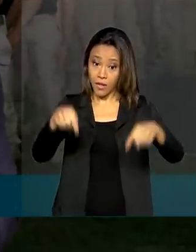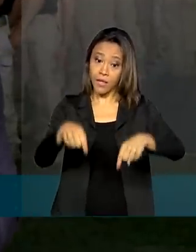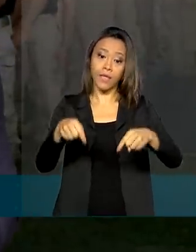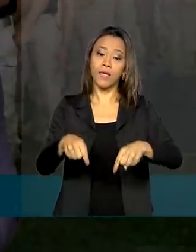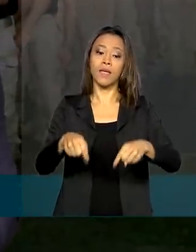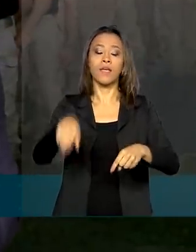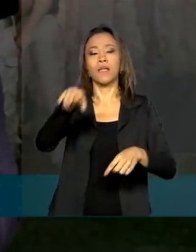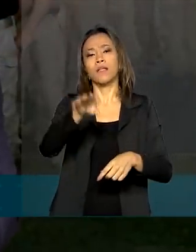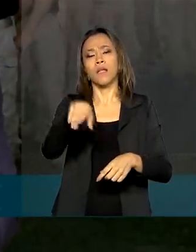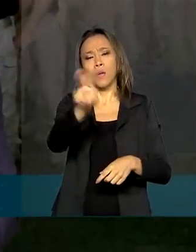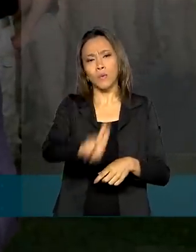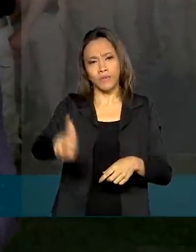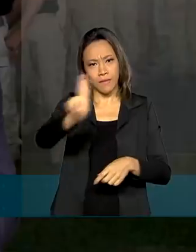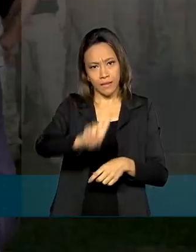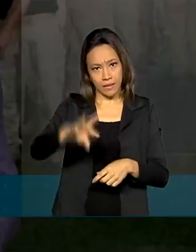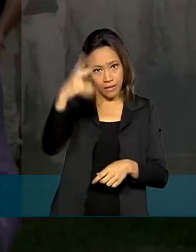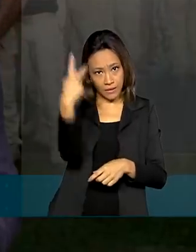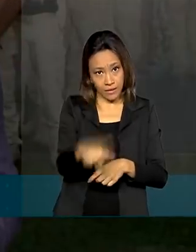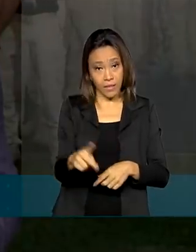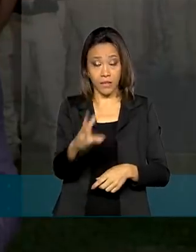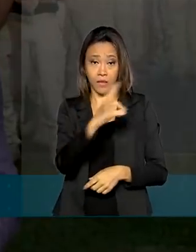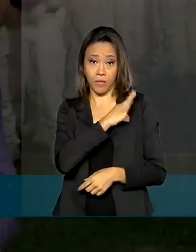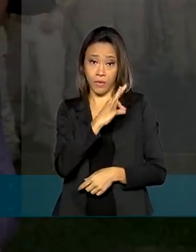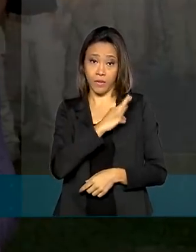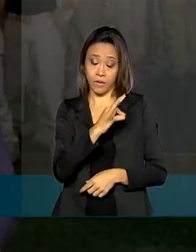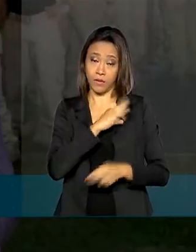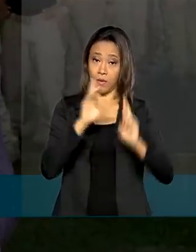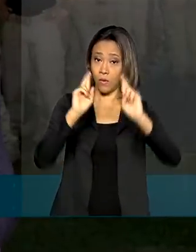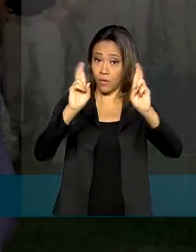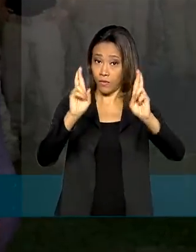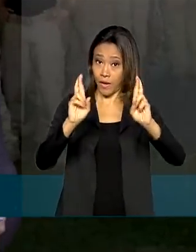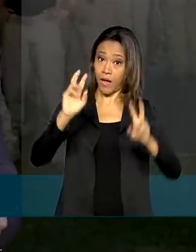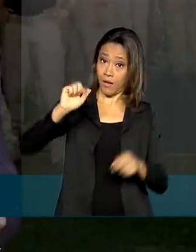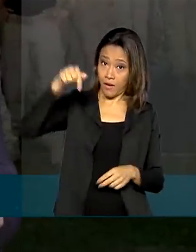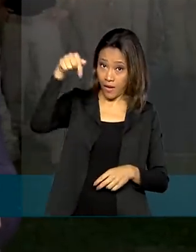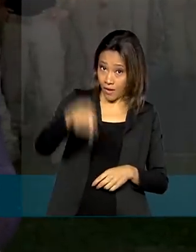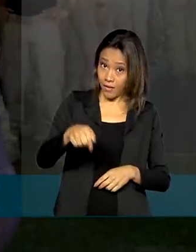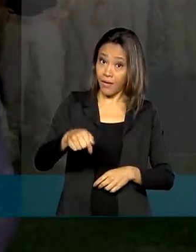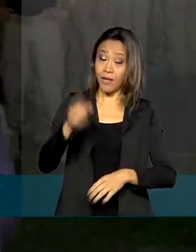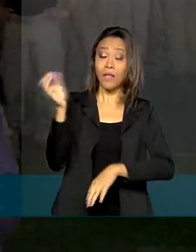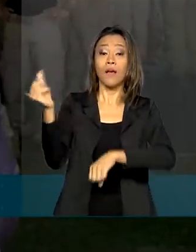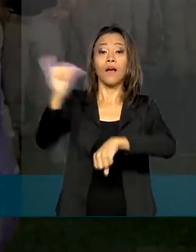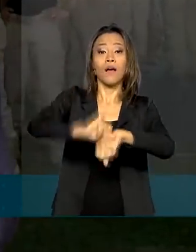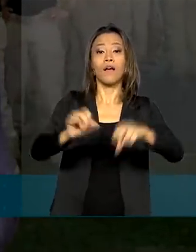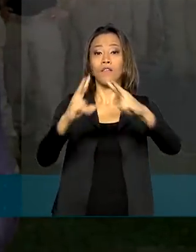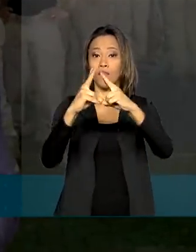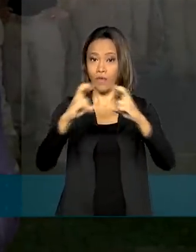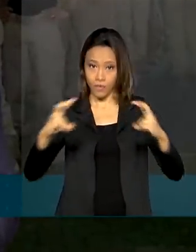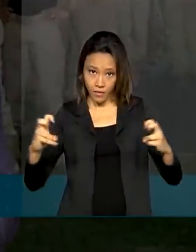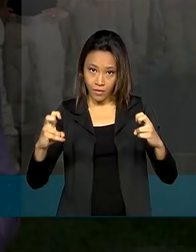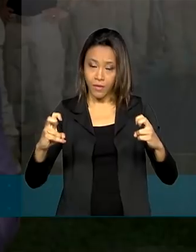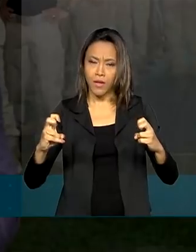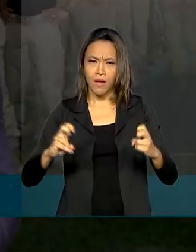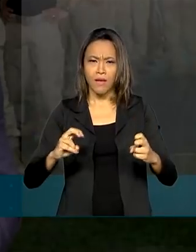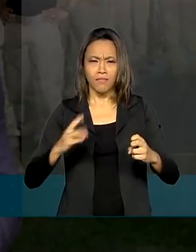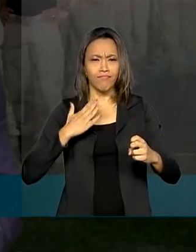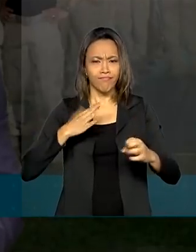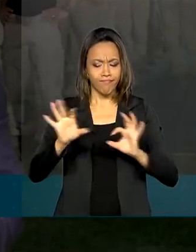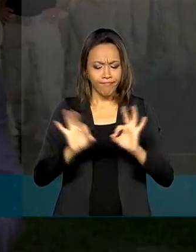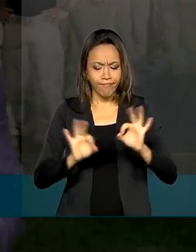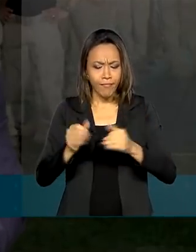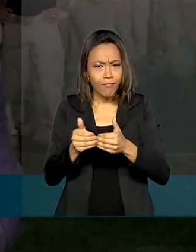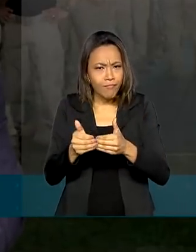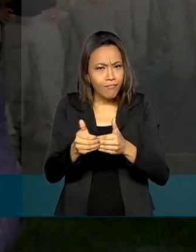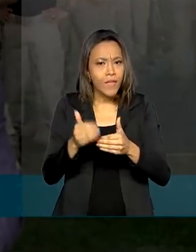Corporativa da Polícia Rodoviária Federal, que fica aqui no norte da ilha de Florianópolis. Está prevista para começar daqui a pouquinho,